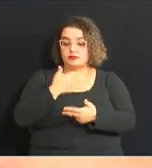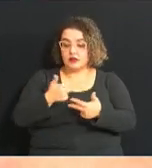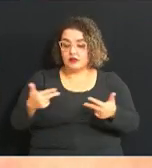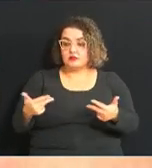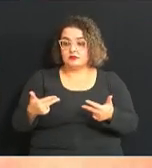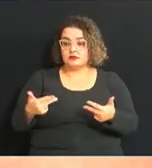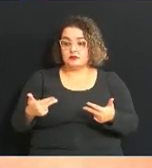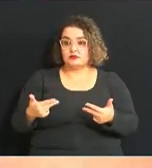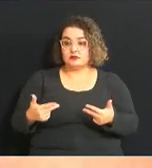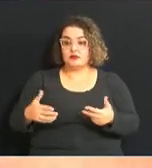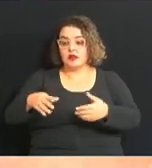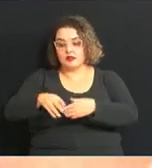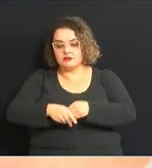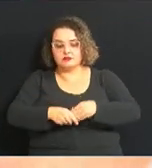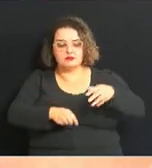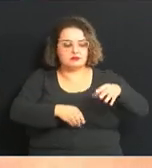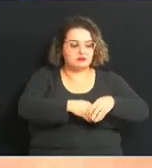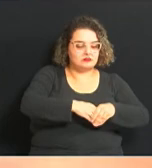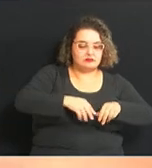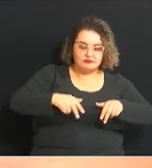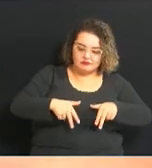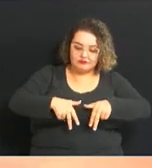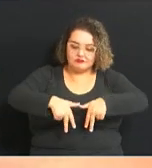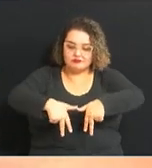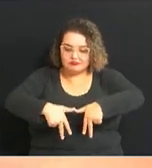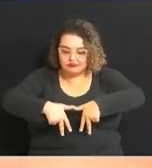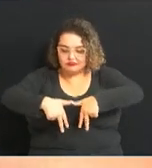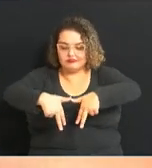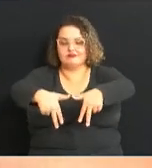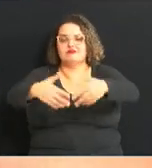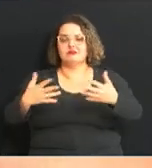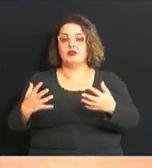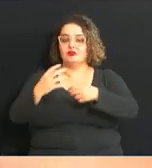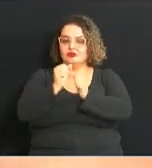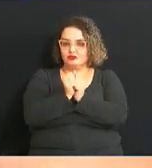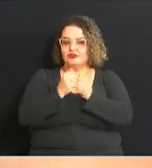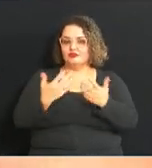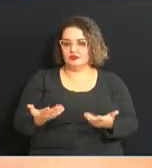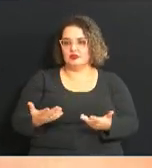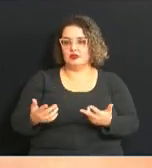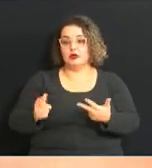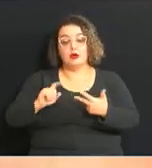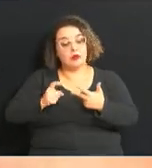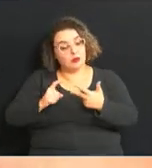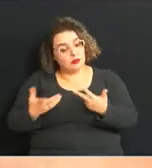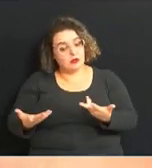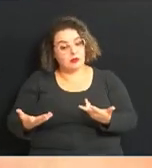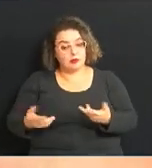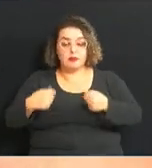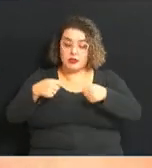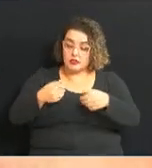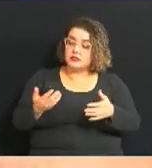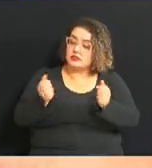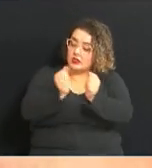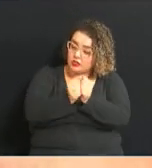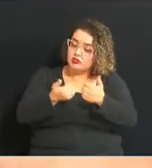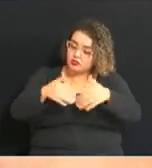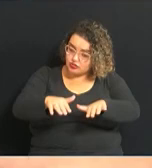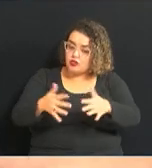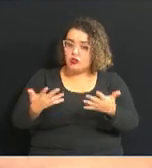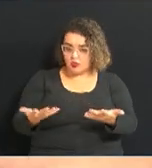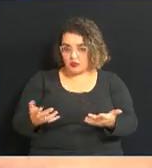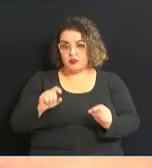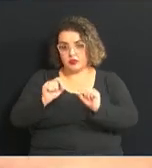é um dando a mão para o outro e o Poder Legislativo não pode ficar à mercê do que acontece com os nossos